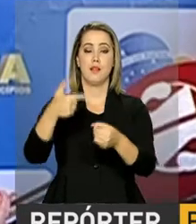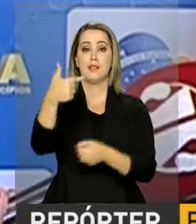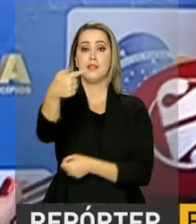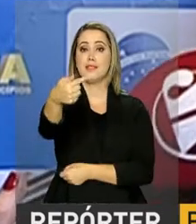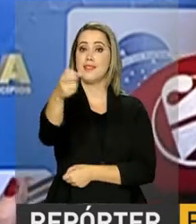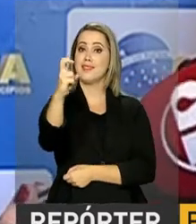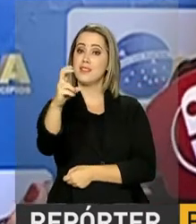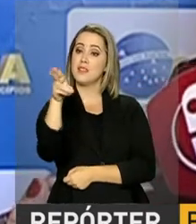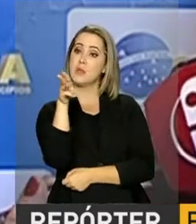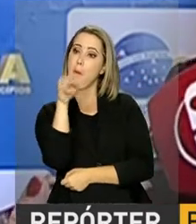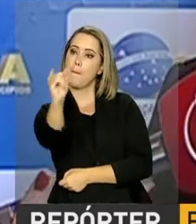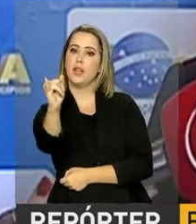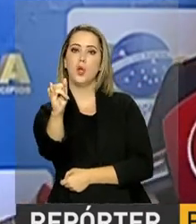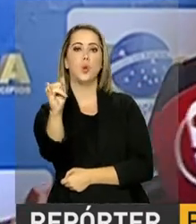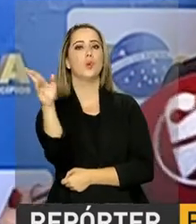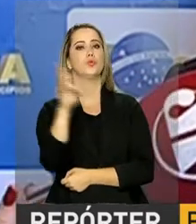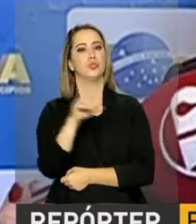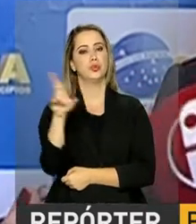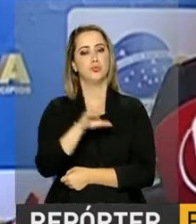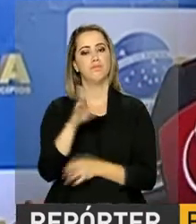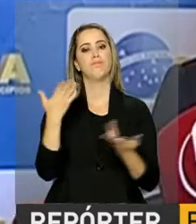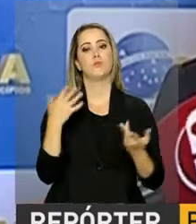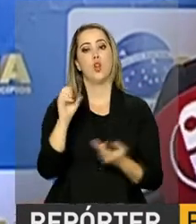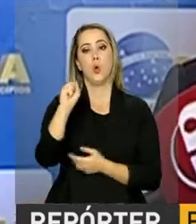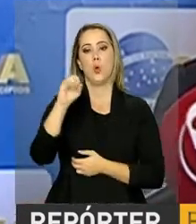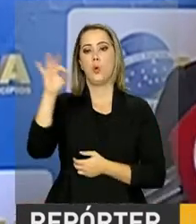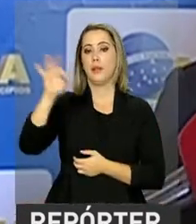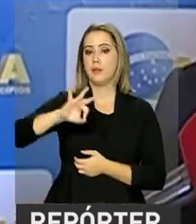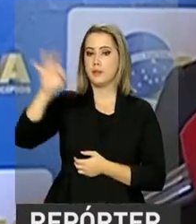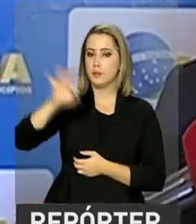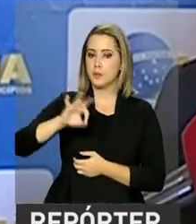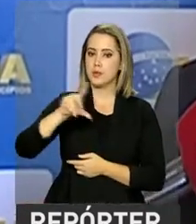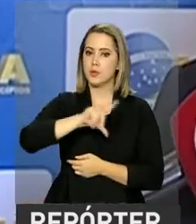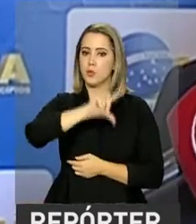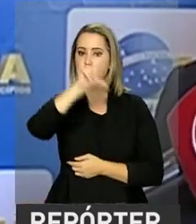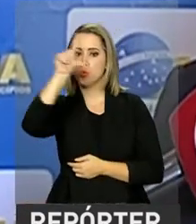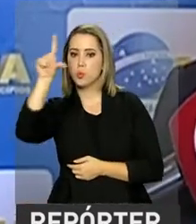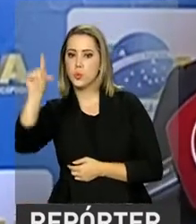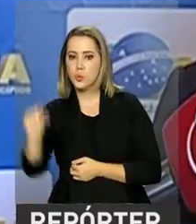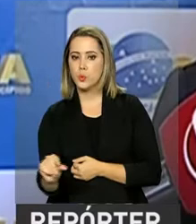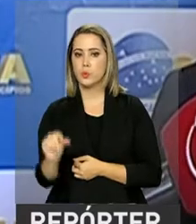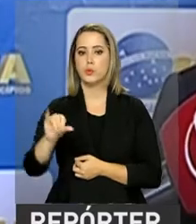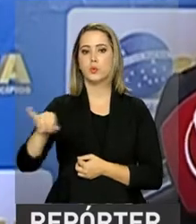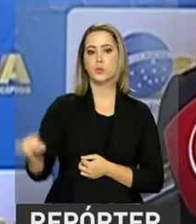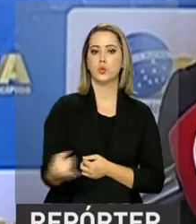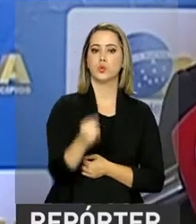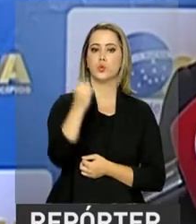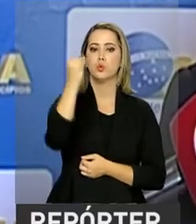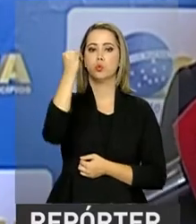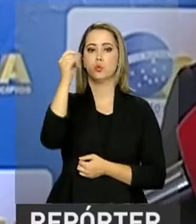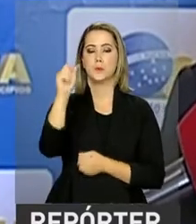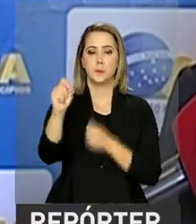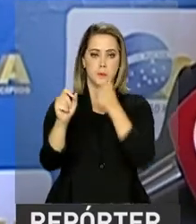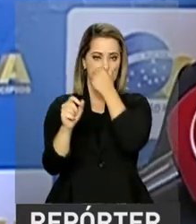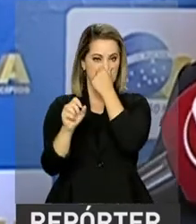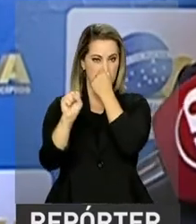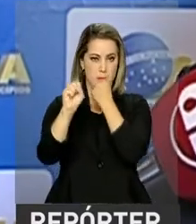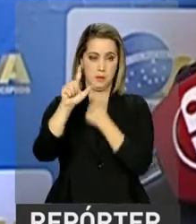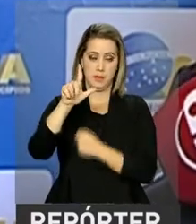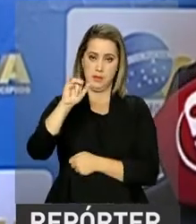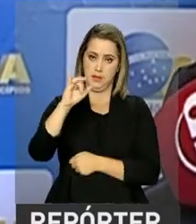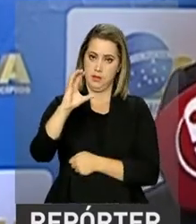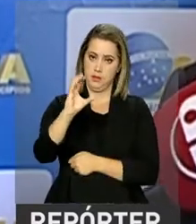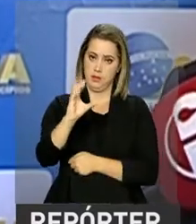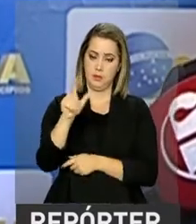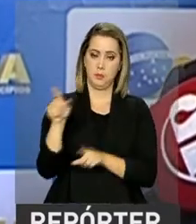foi anunciado aqui, essa dívida, com a diminuição de 80% do juro, que é o que pesa mais a Selic na composição dessa dívida antiga, que